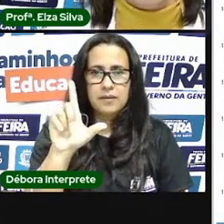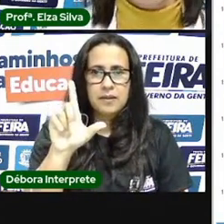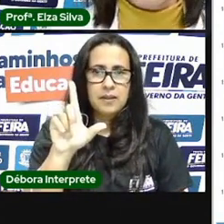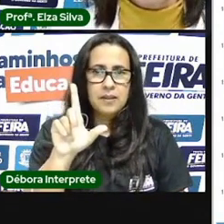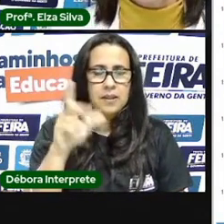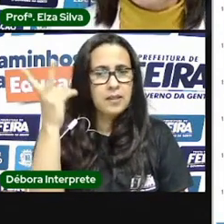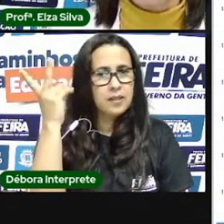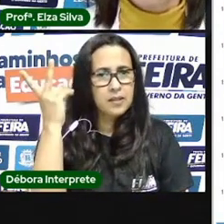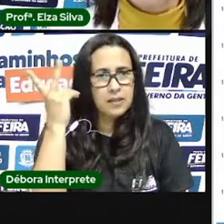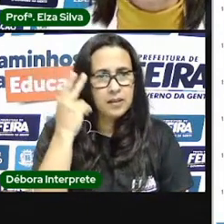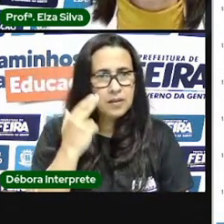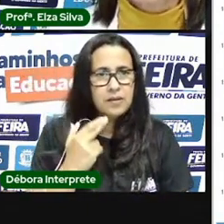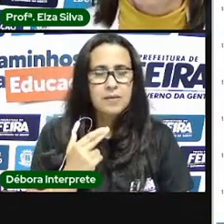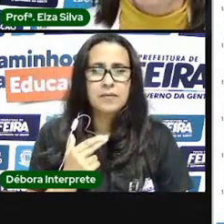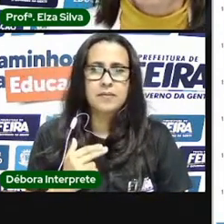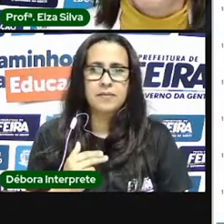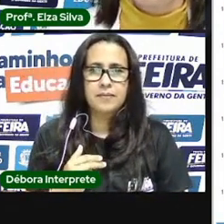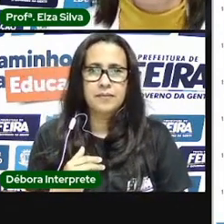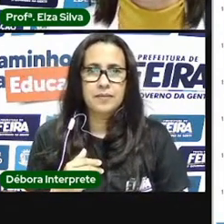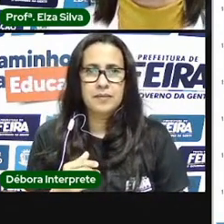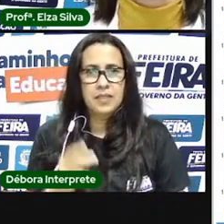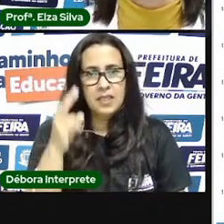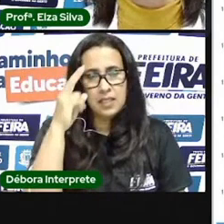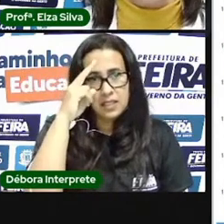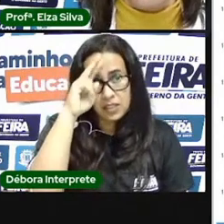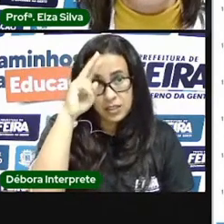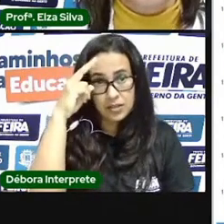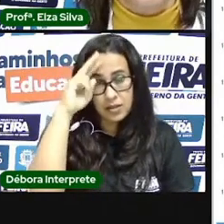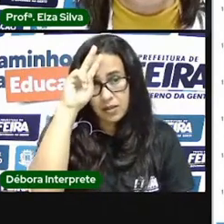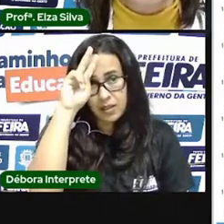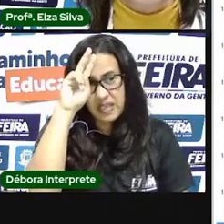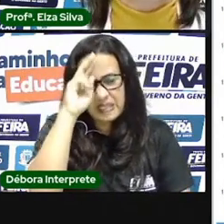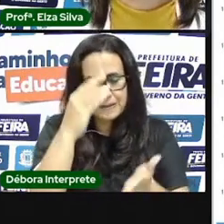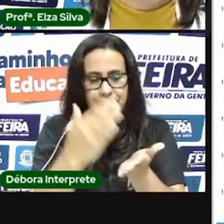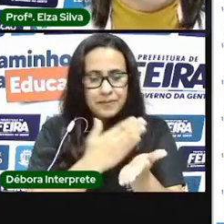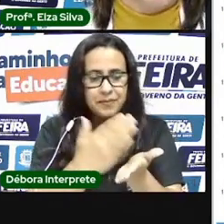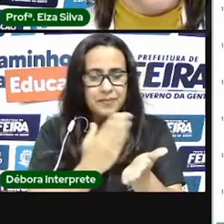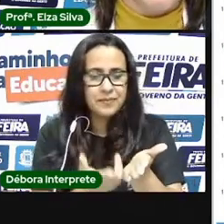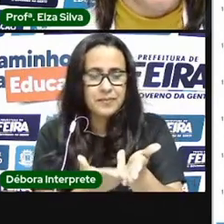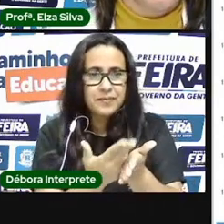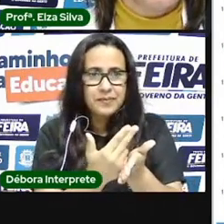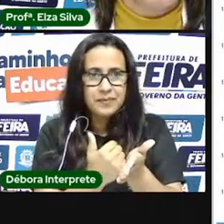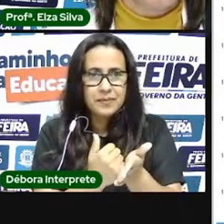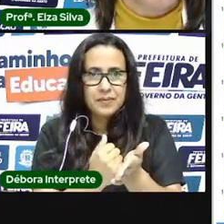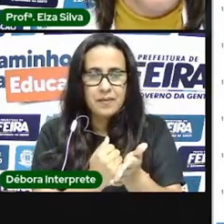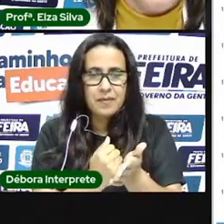universo de leitura de vocês que são as histórias em quadrinhos ou como são conhecidas HQ